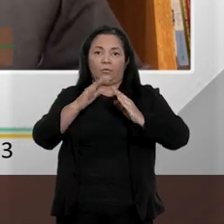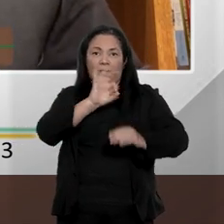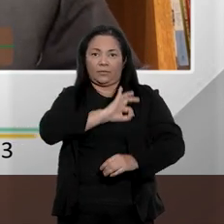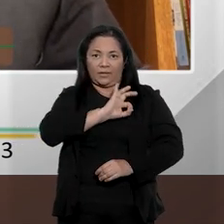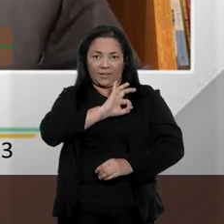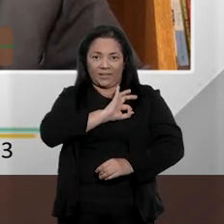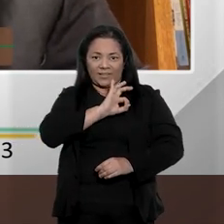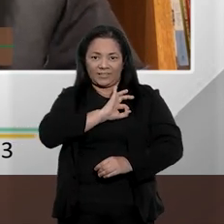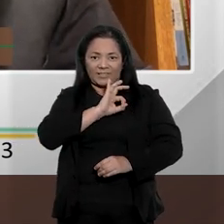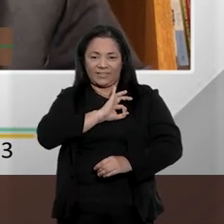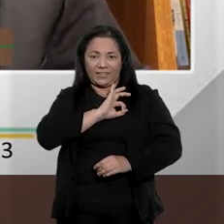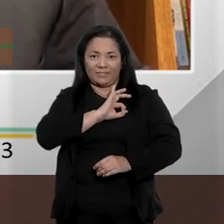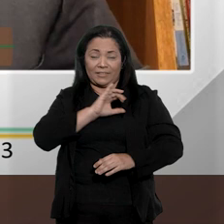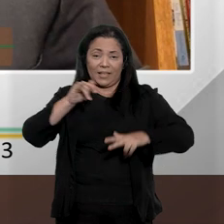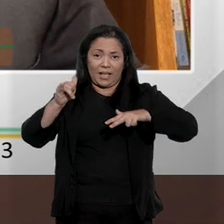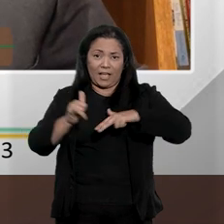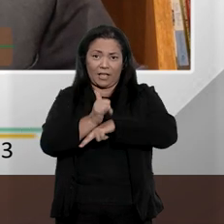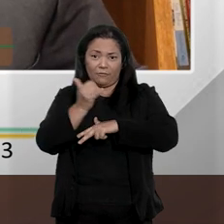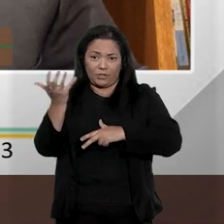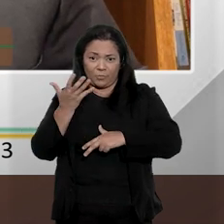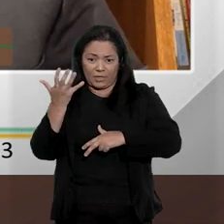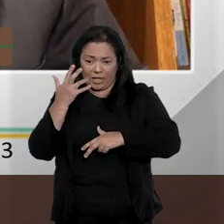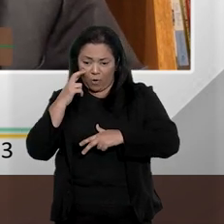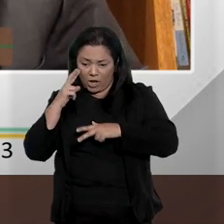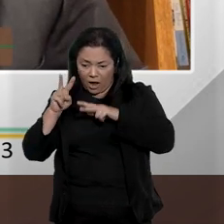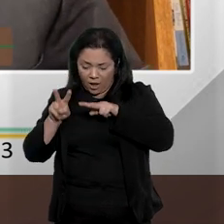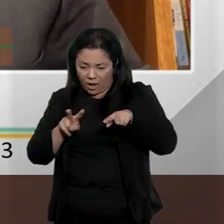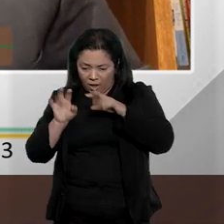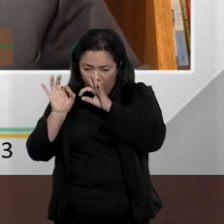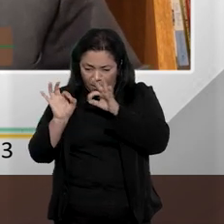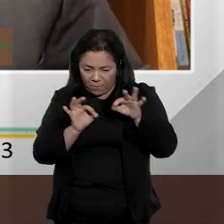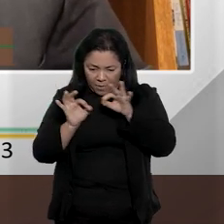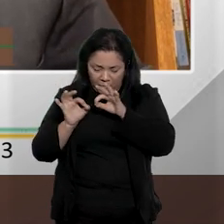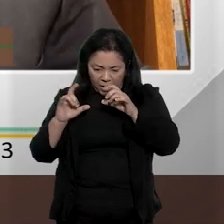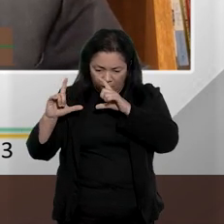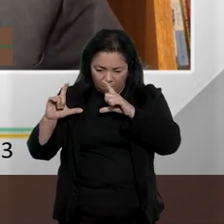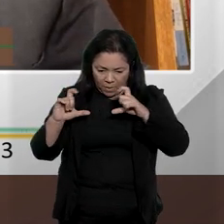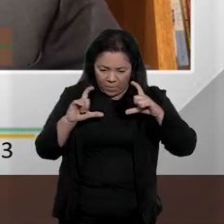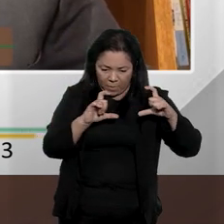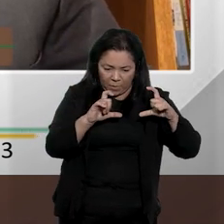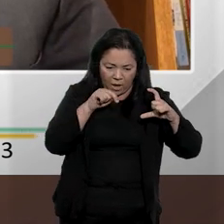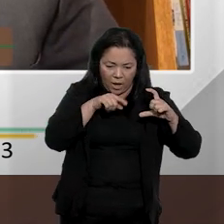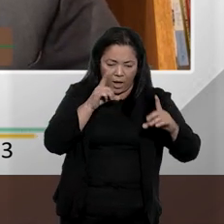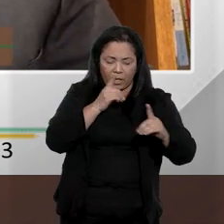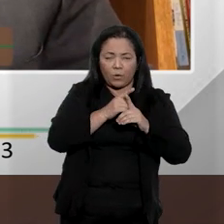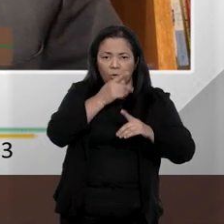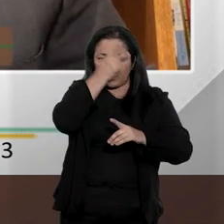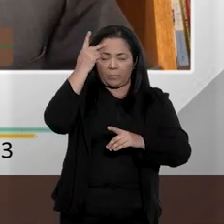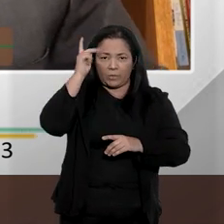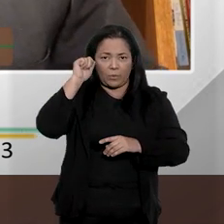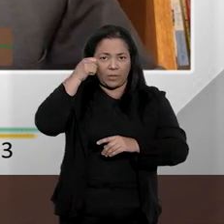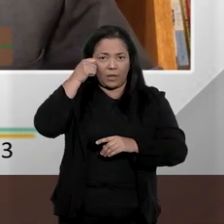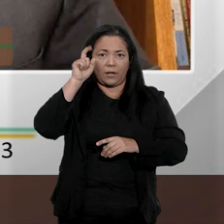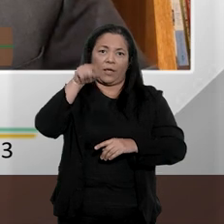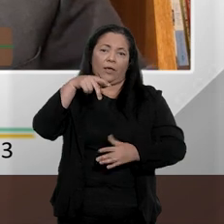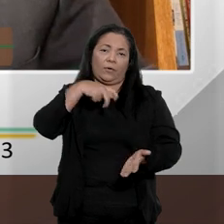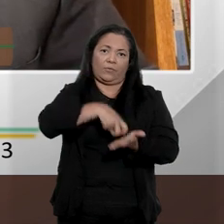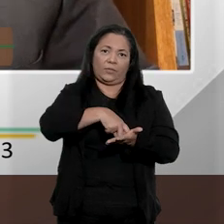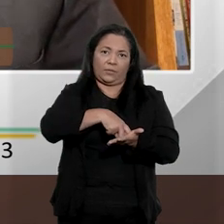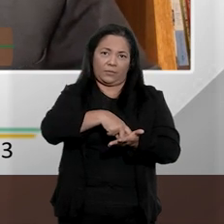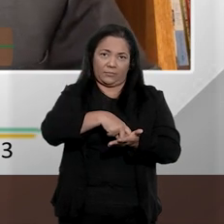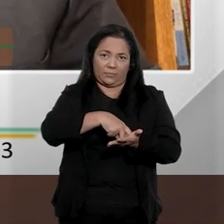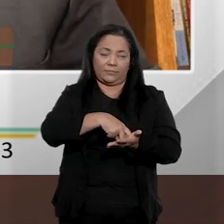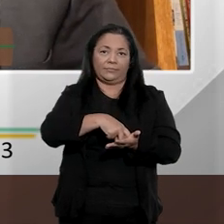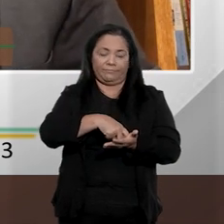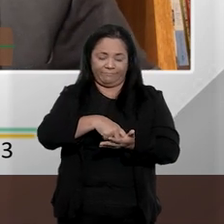maioria das pessoas que eram identificadas fossem pessoas negras e a quantidade de pessoas inocentes condenadas era muito grande. Então, esses